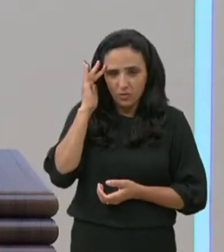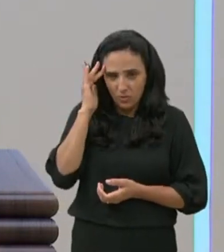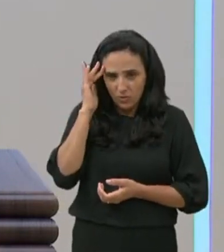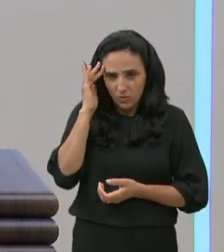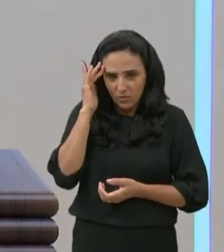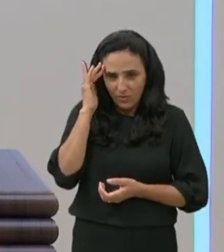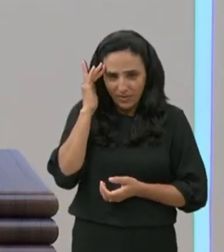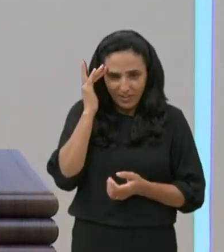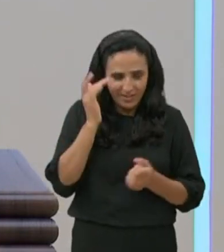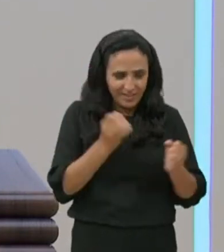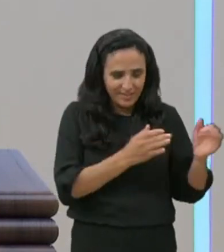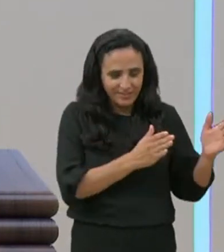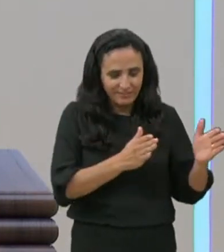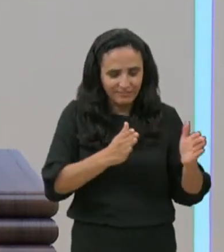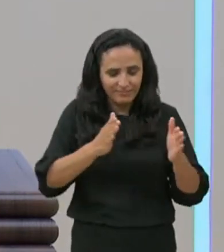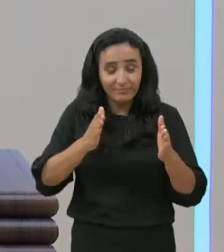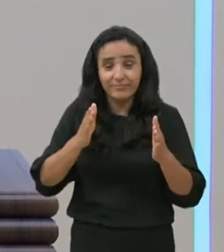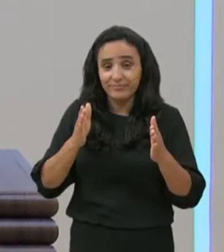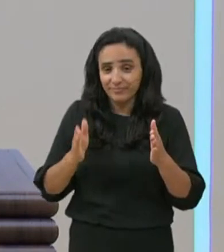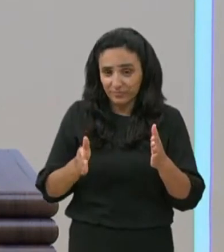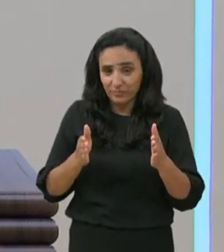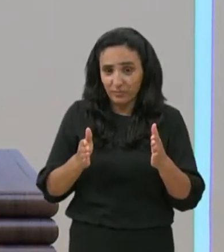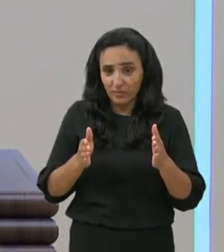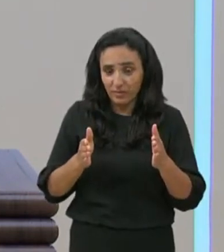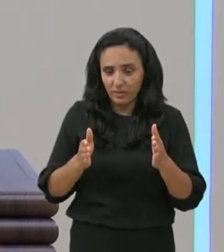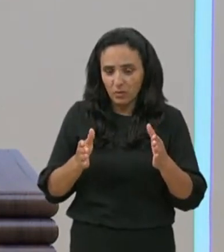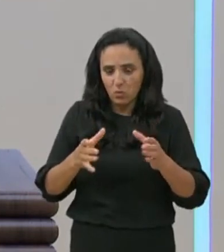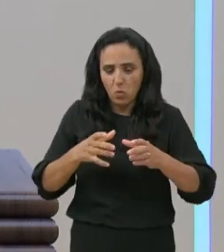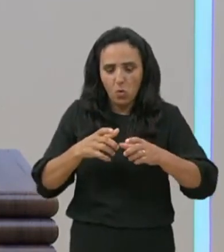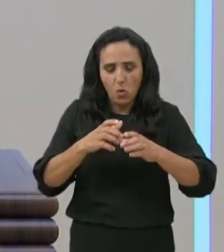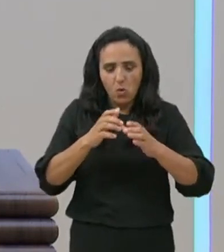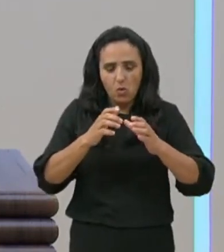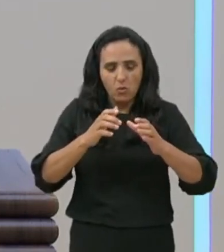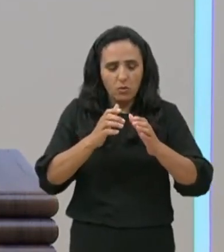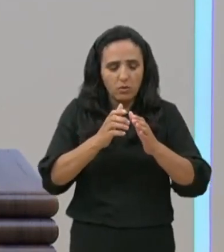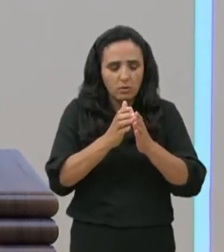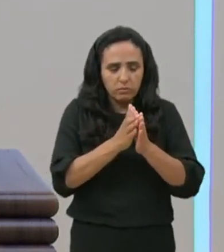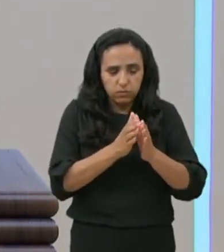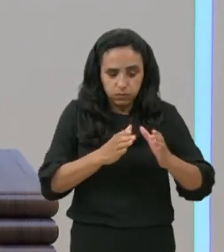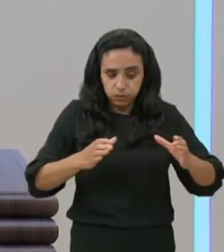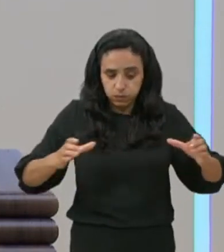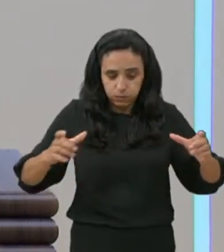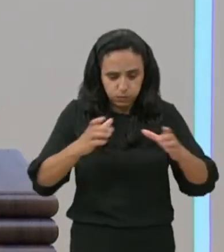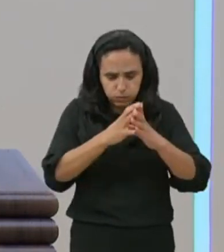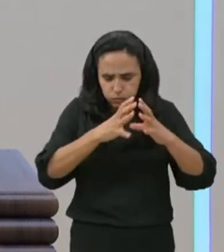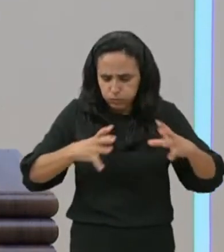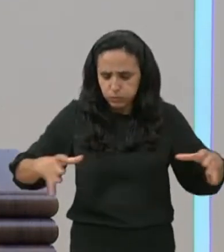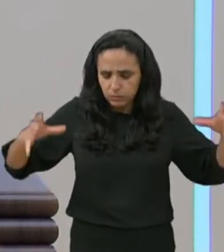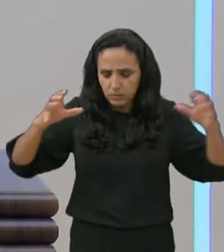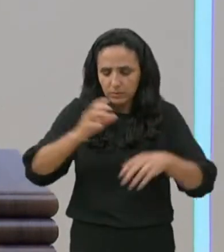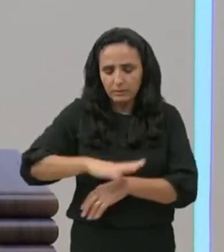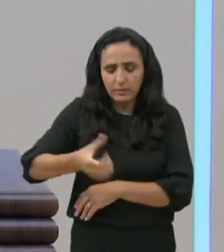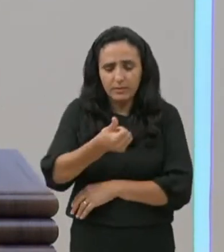cortes, cortes que são, que formam uma legião, tem seis mil homens.